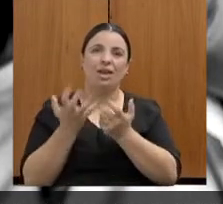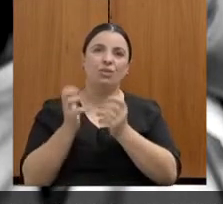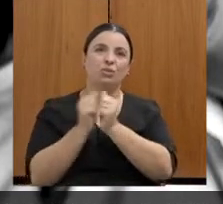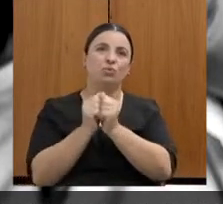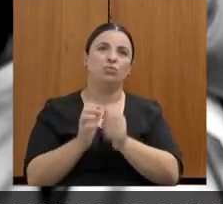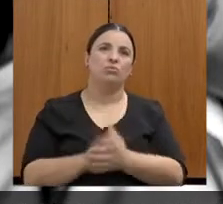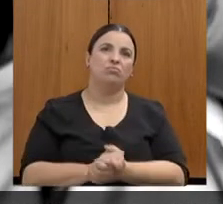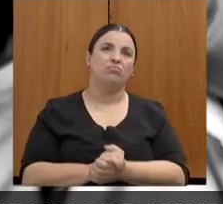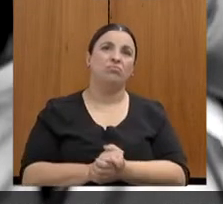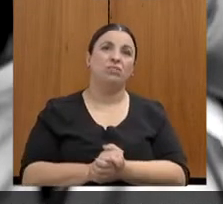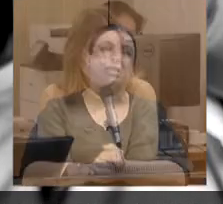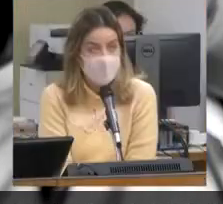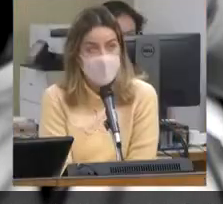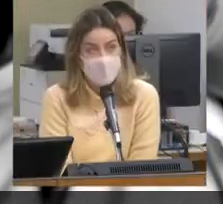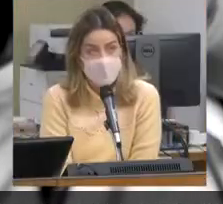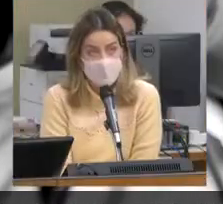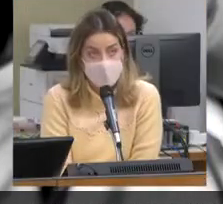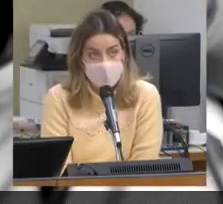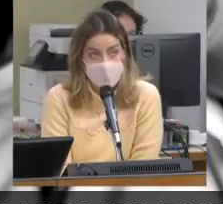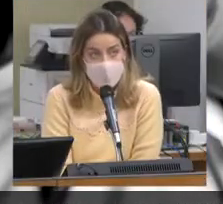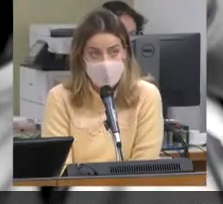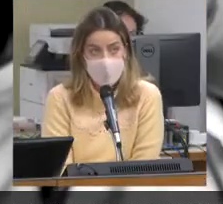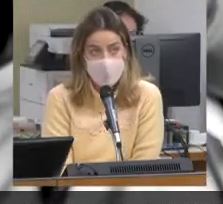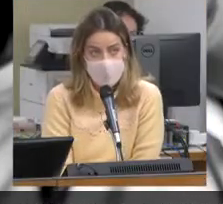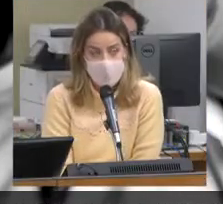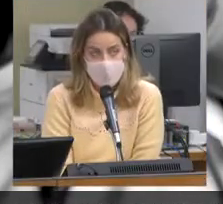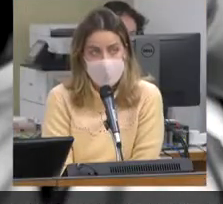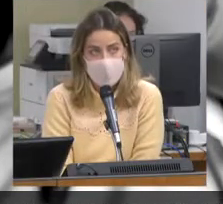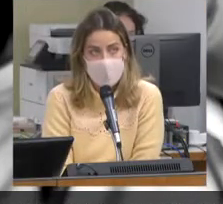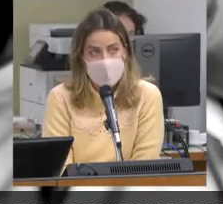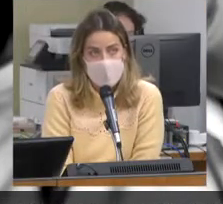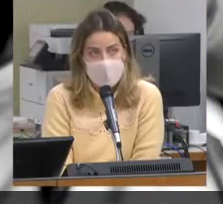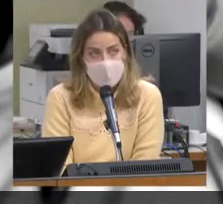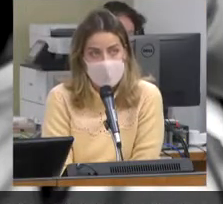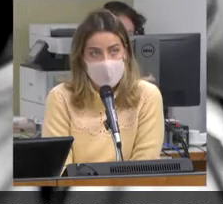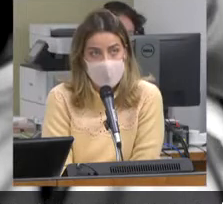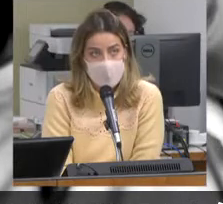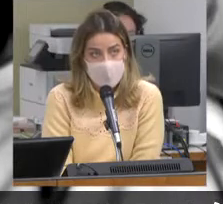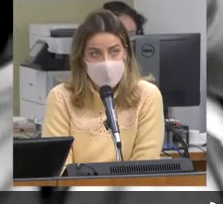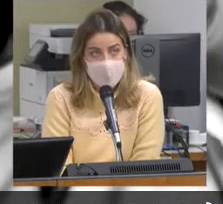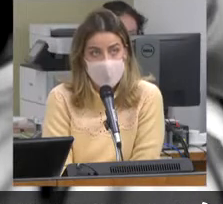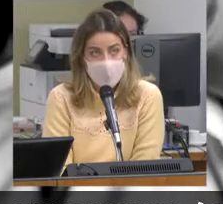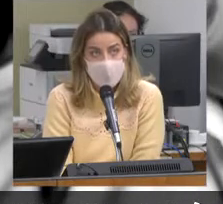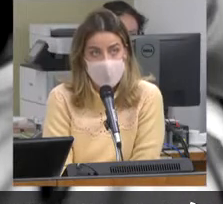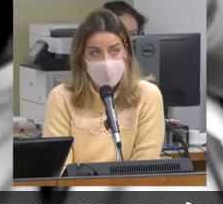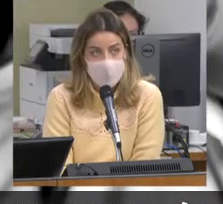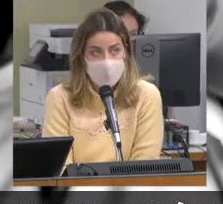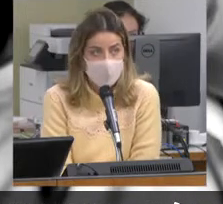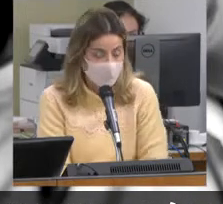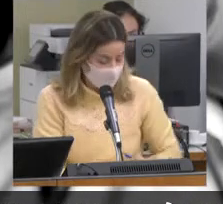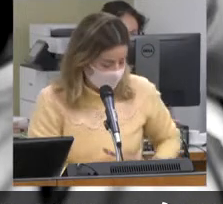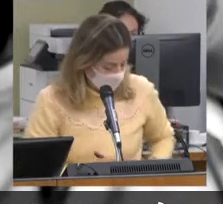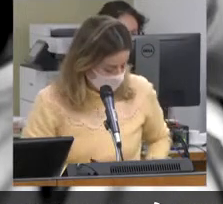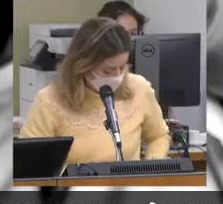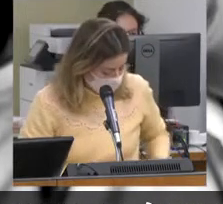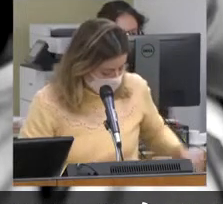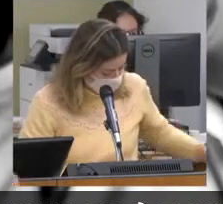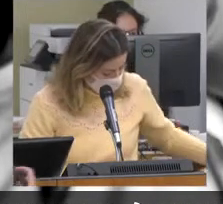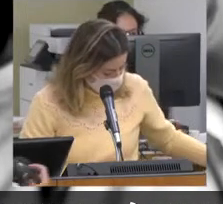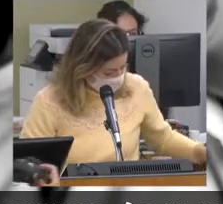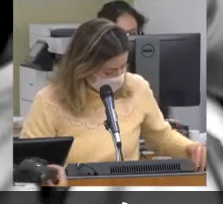porque é sempre importante a gente dizer da importância do tema. Em 2021, nós tivemos 144